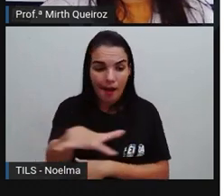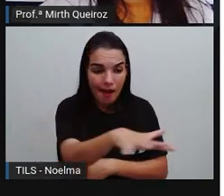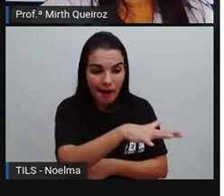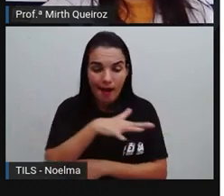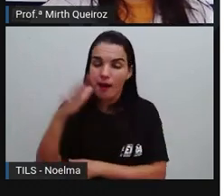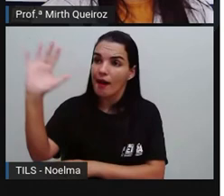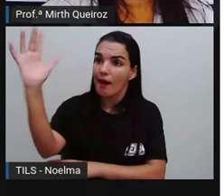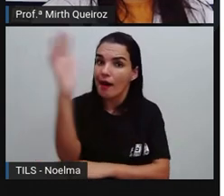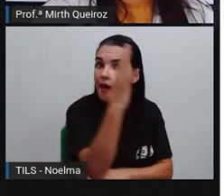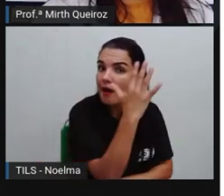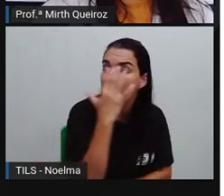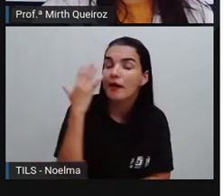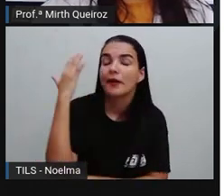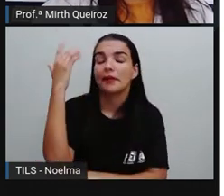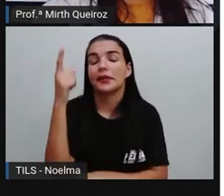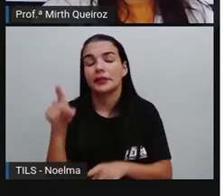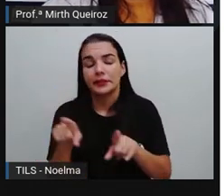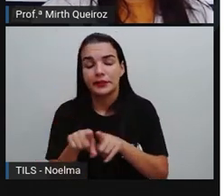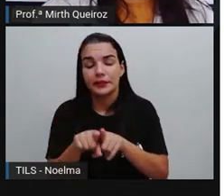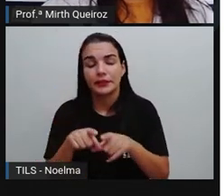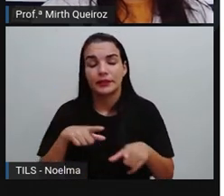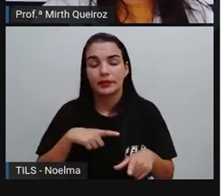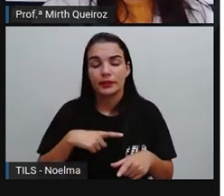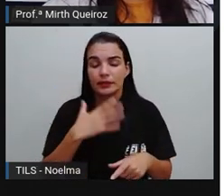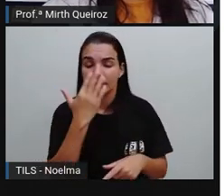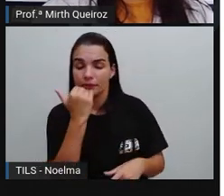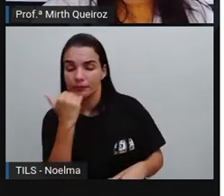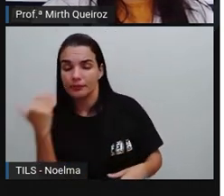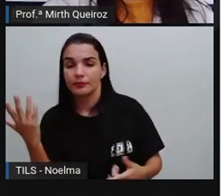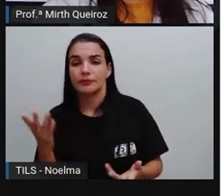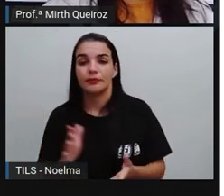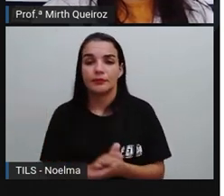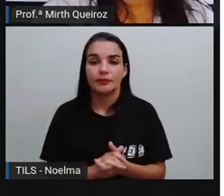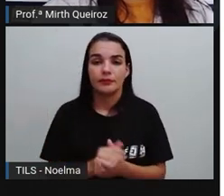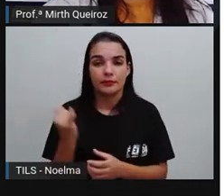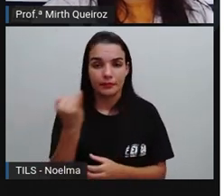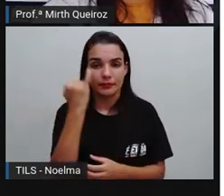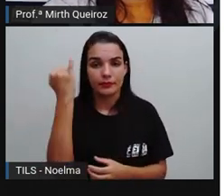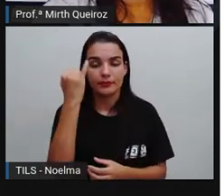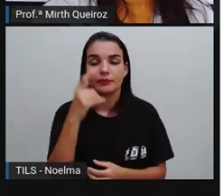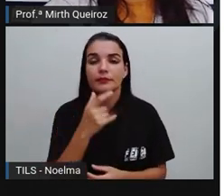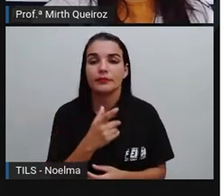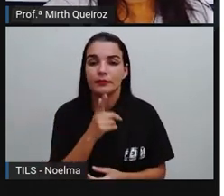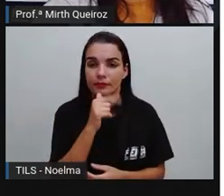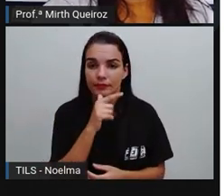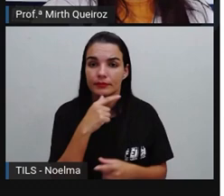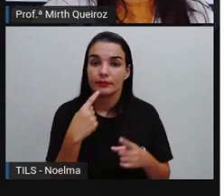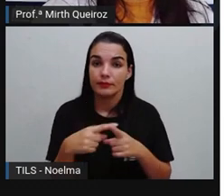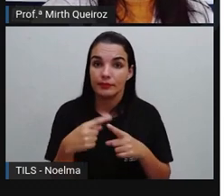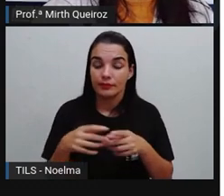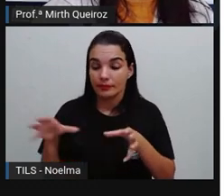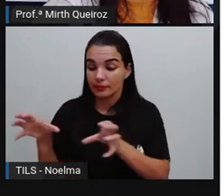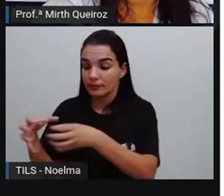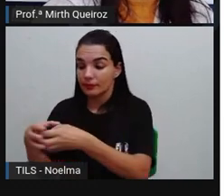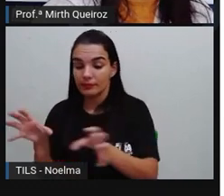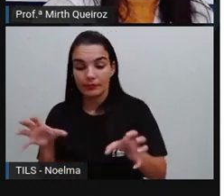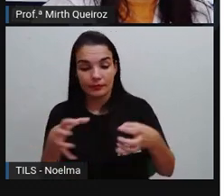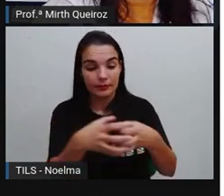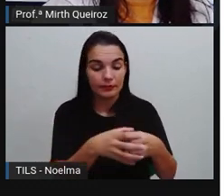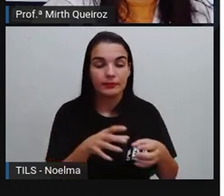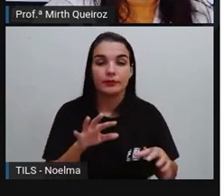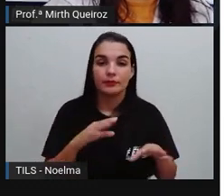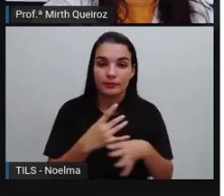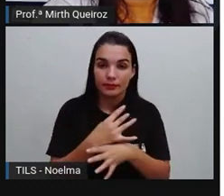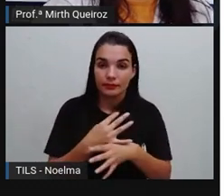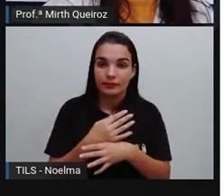de onde a gente vai retirar alimentos. Então, a água é muito importante. Por isso que na formação da cidade, geralmente,